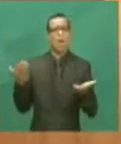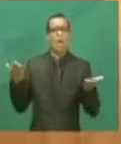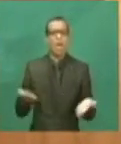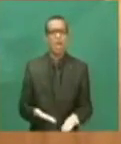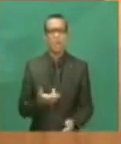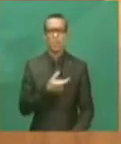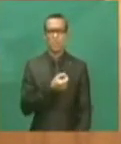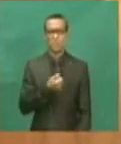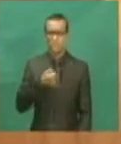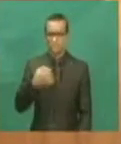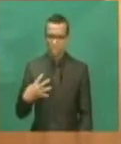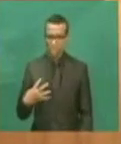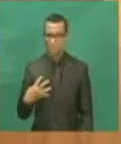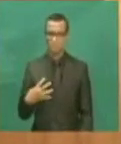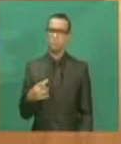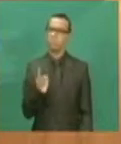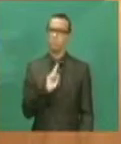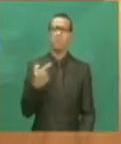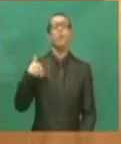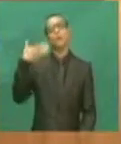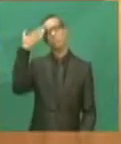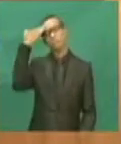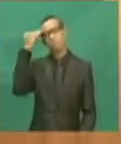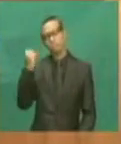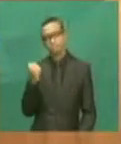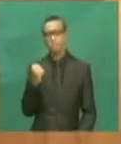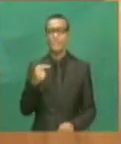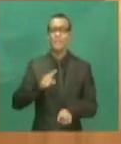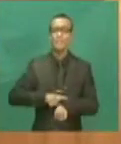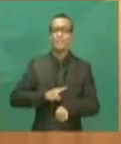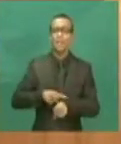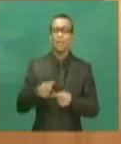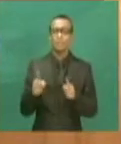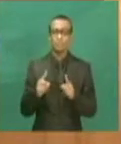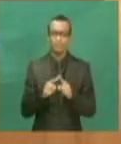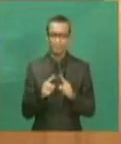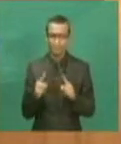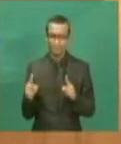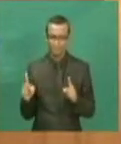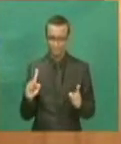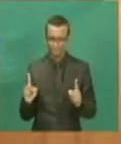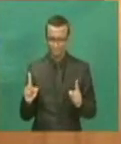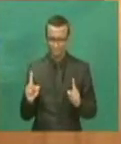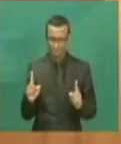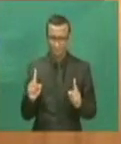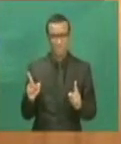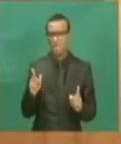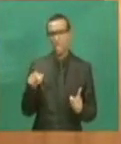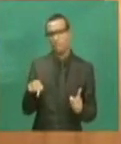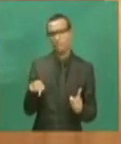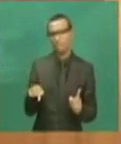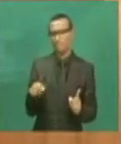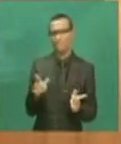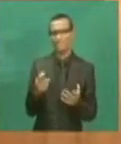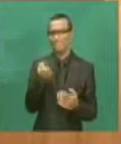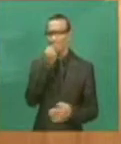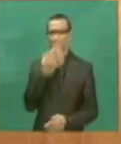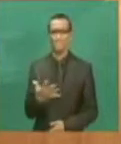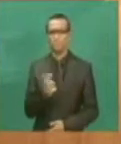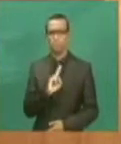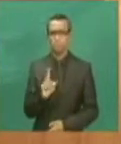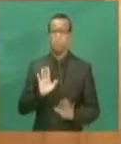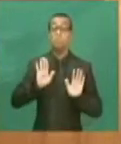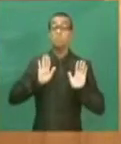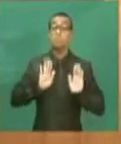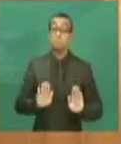porque eu sei que a expectativa temporal é muito pequena e a medida não afrontou, tinha que ser assim, mas